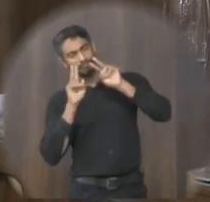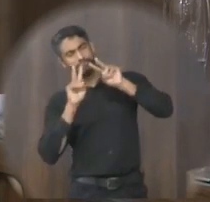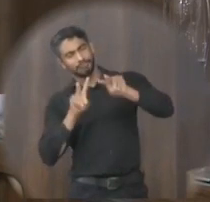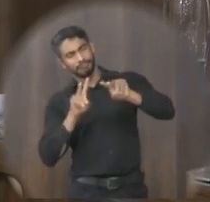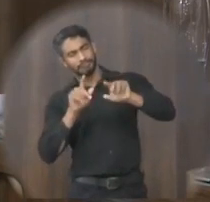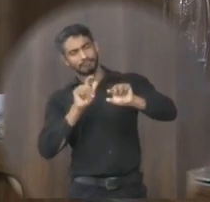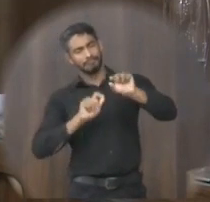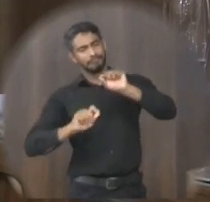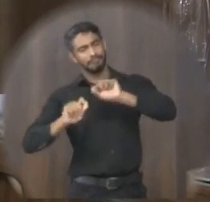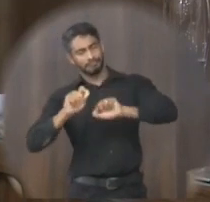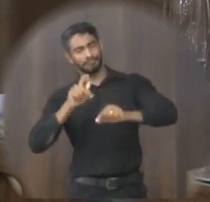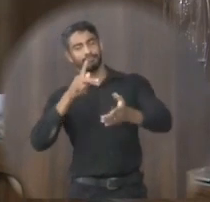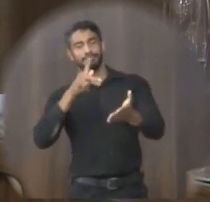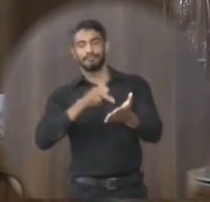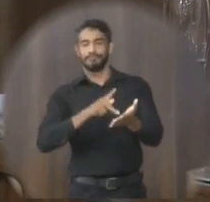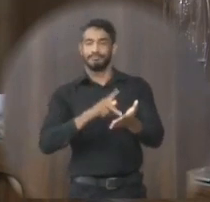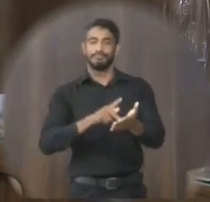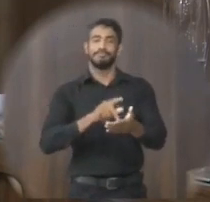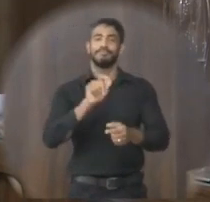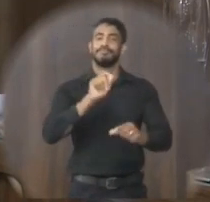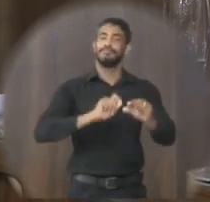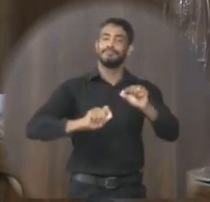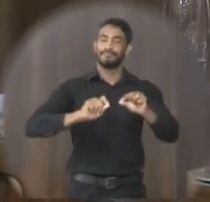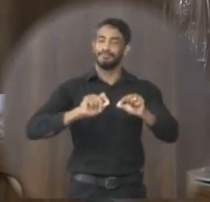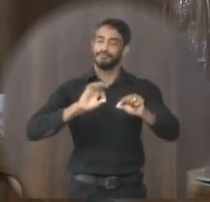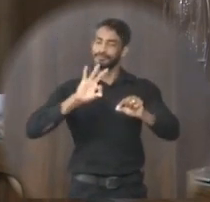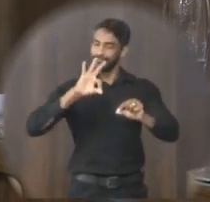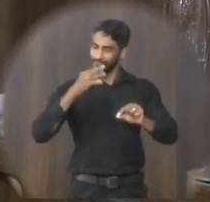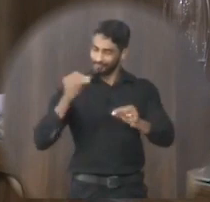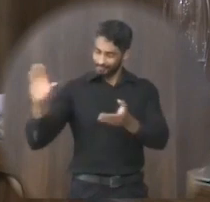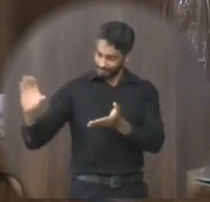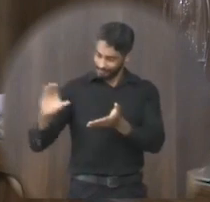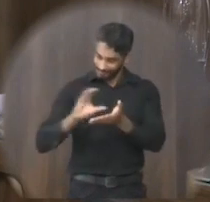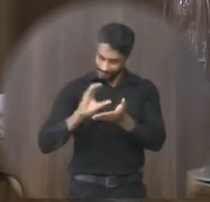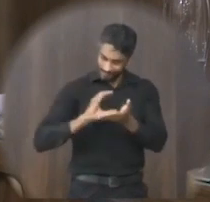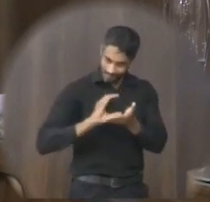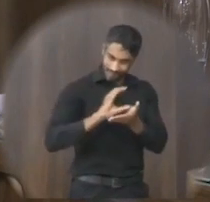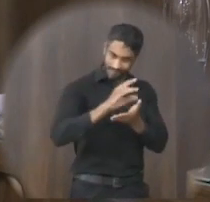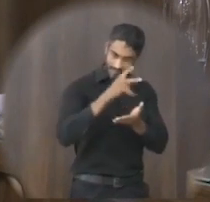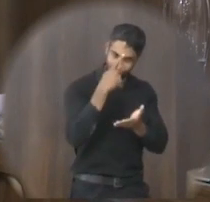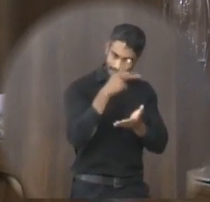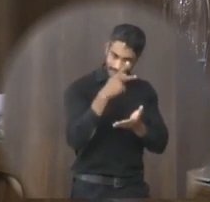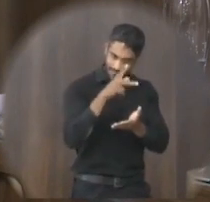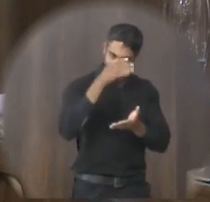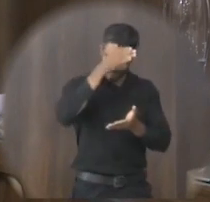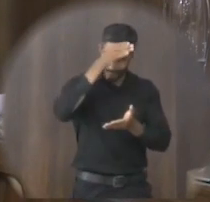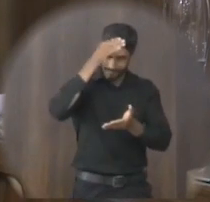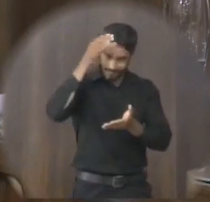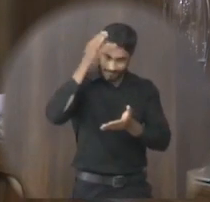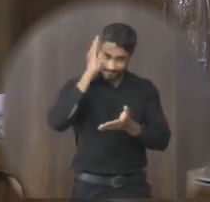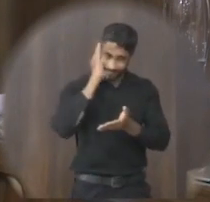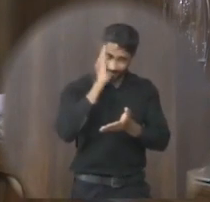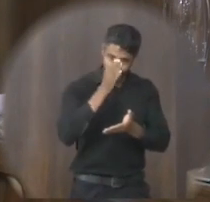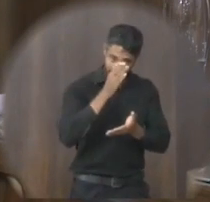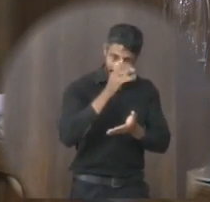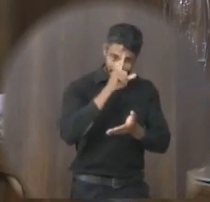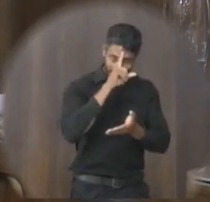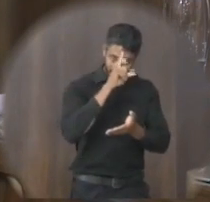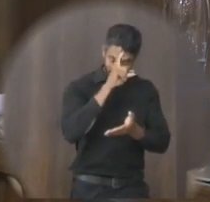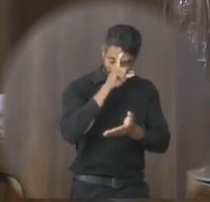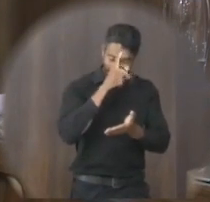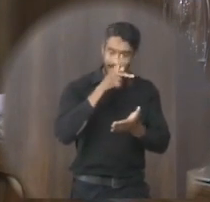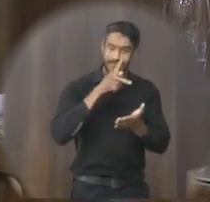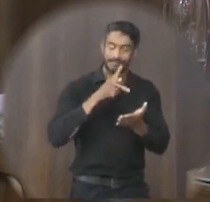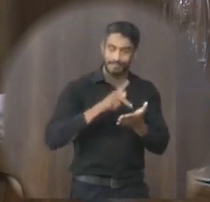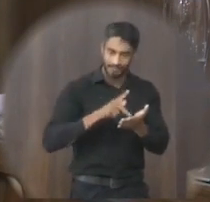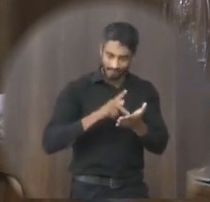né e tendo certeza de que todo o investimento que estamos fazendo aqui dessa casa direcionado àquela entidade está sim